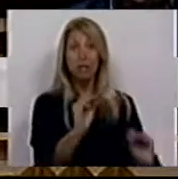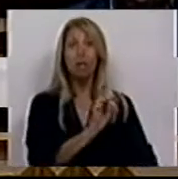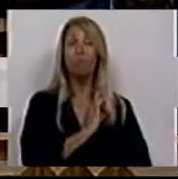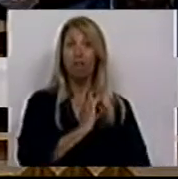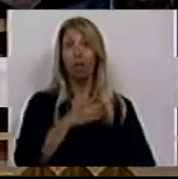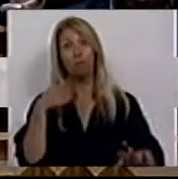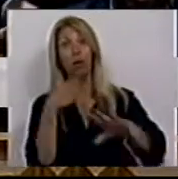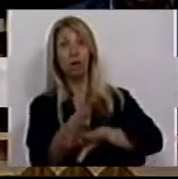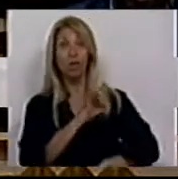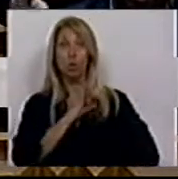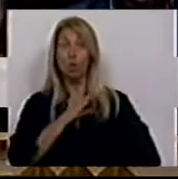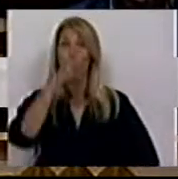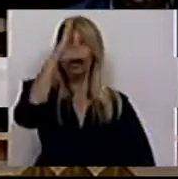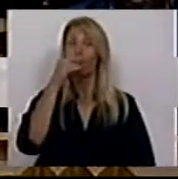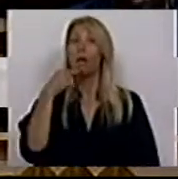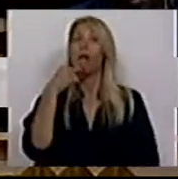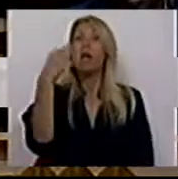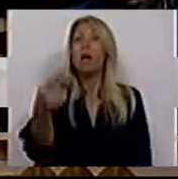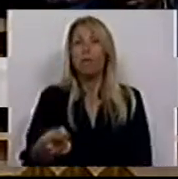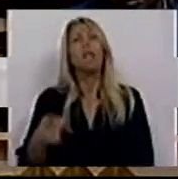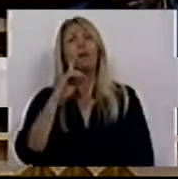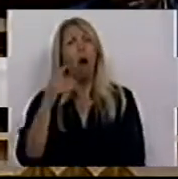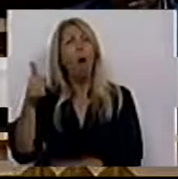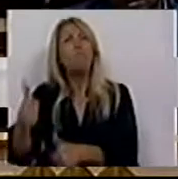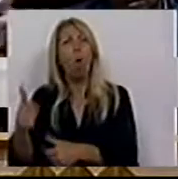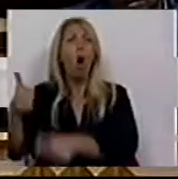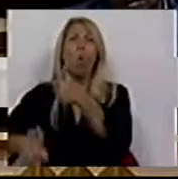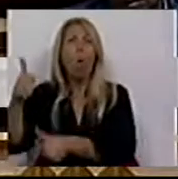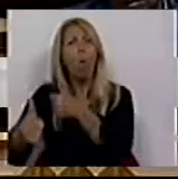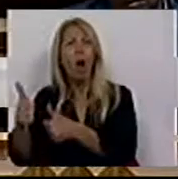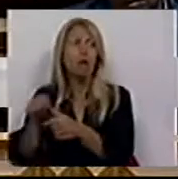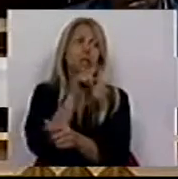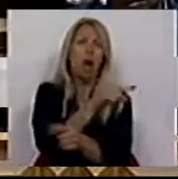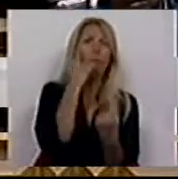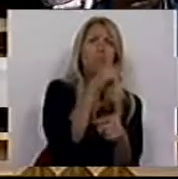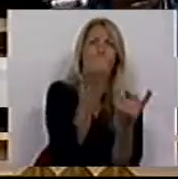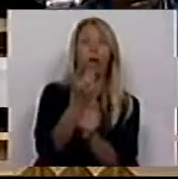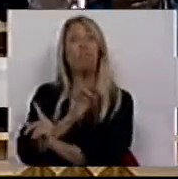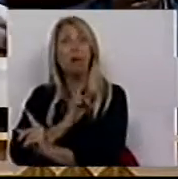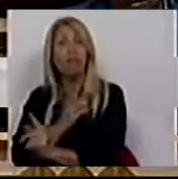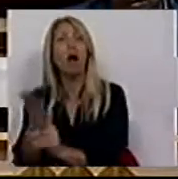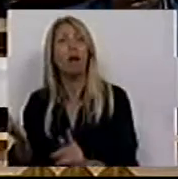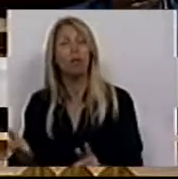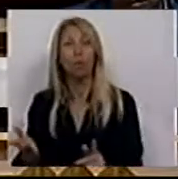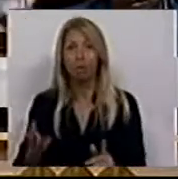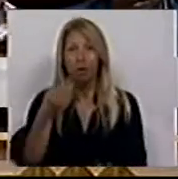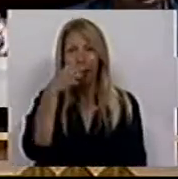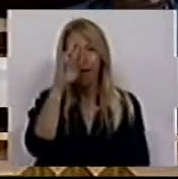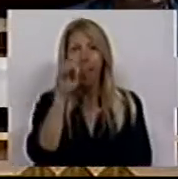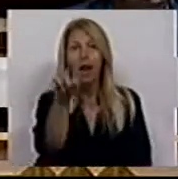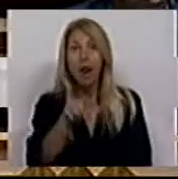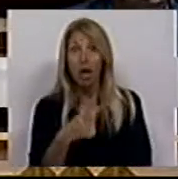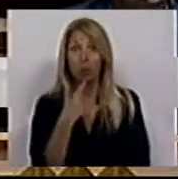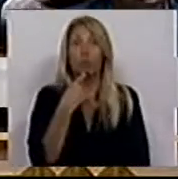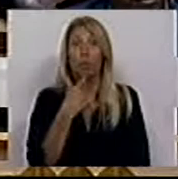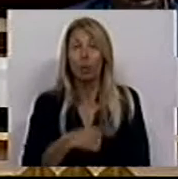daquilo que o senhor ministro chama a leal concorrência entre o privado e o público, pois então enganaram-se. Enganaram-se bastante.